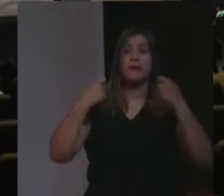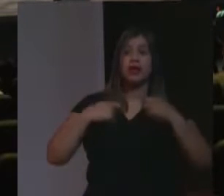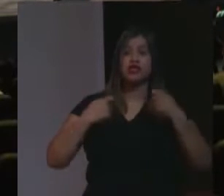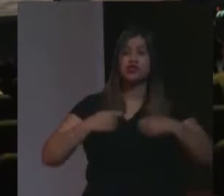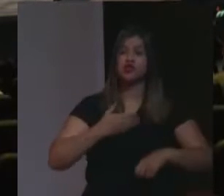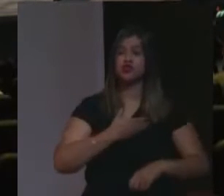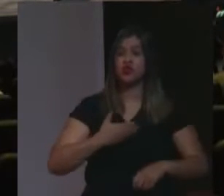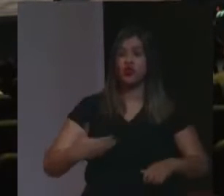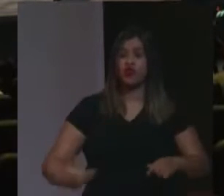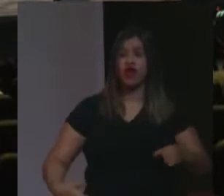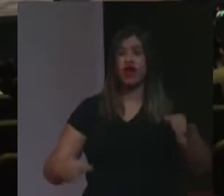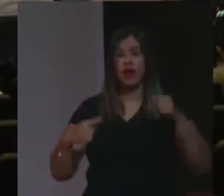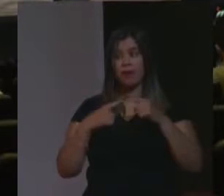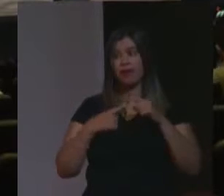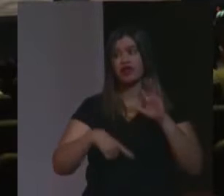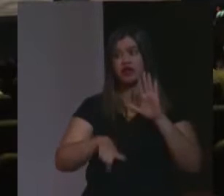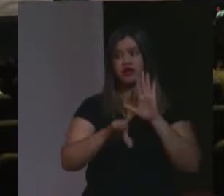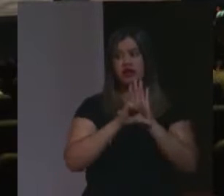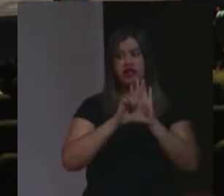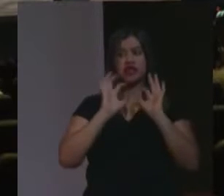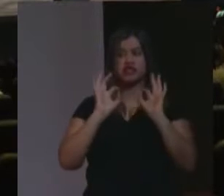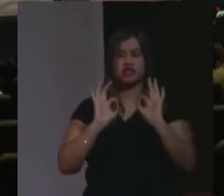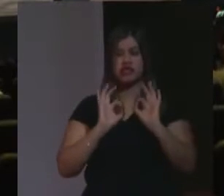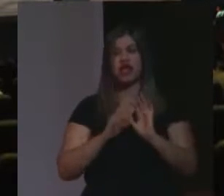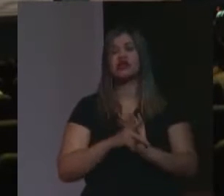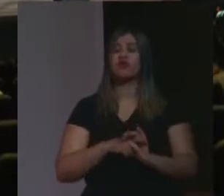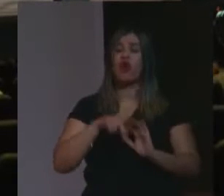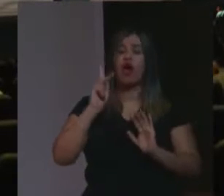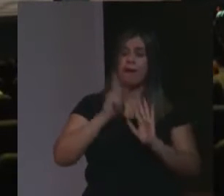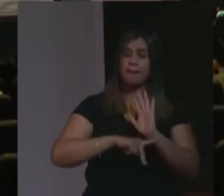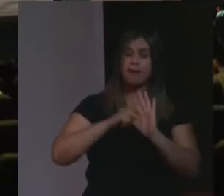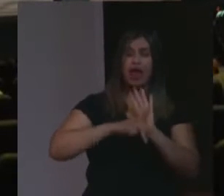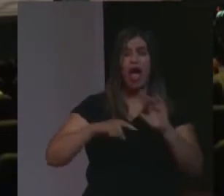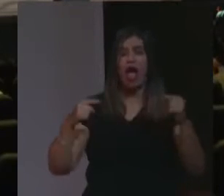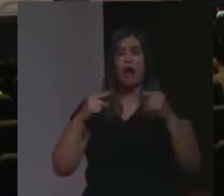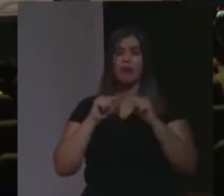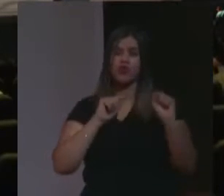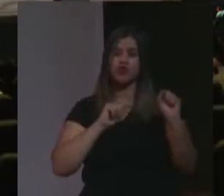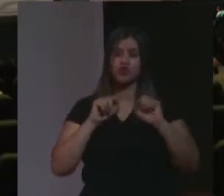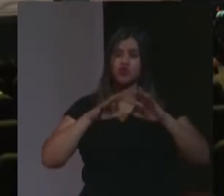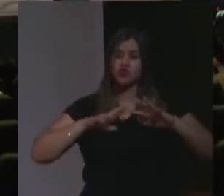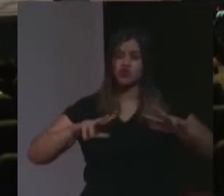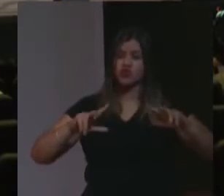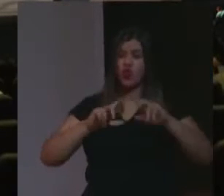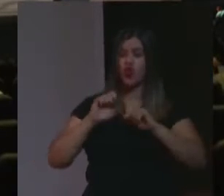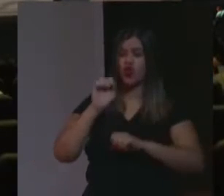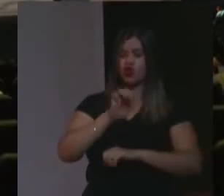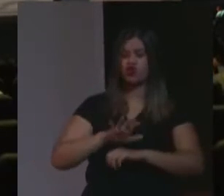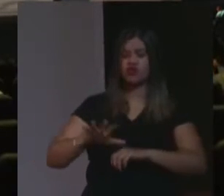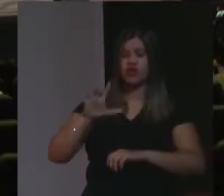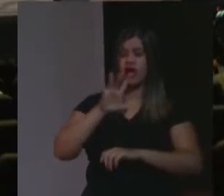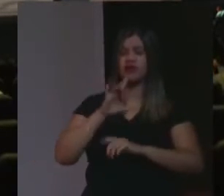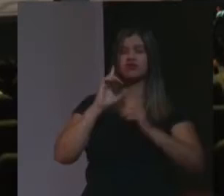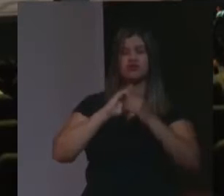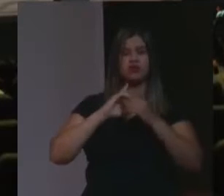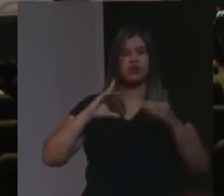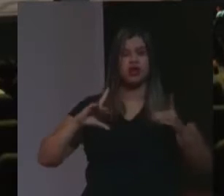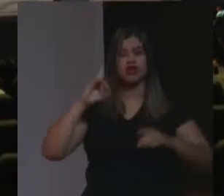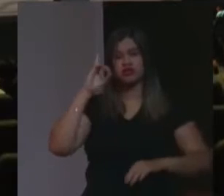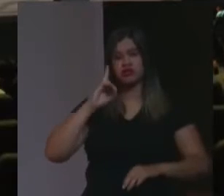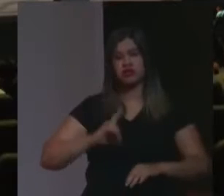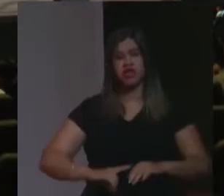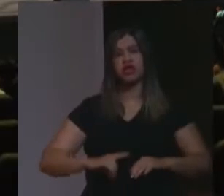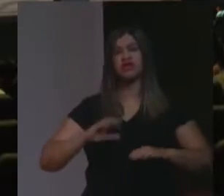respaldada na legalidade. Esse princípio que ancora todo o estado democrático de direito pós